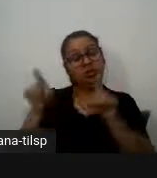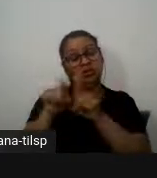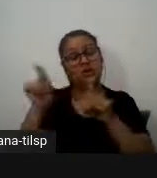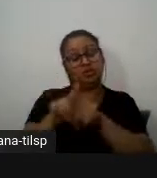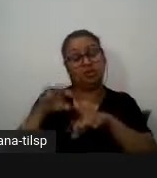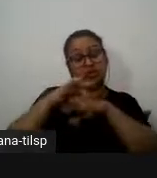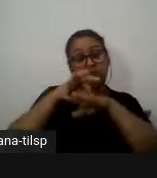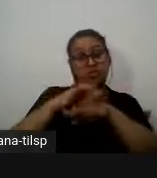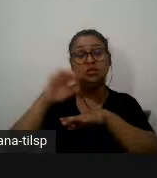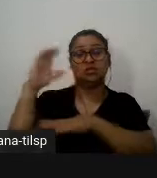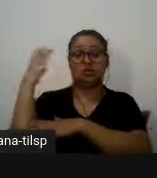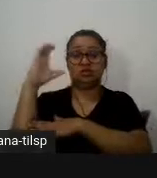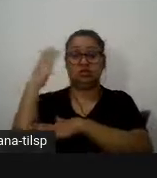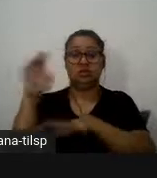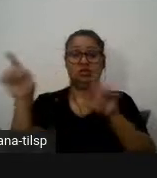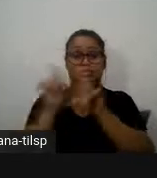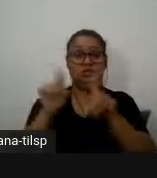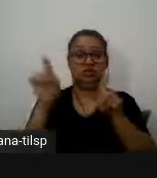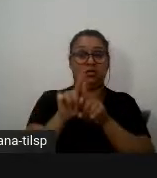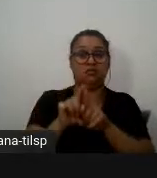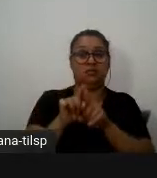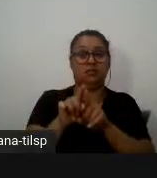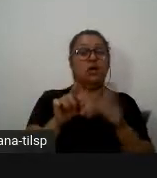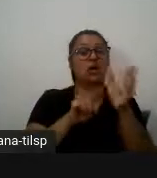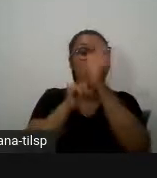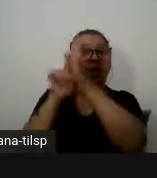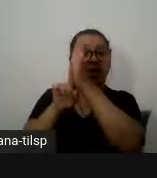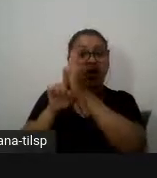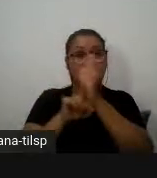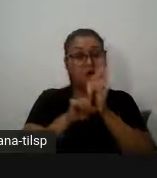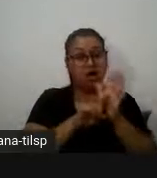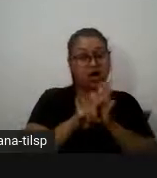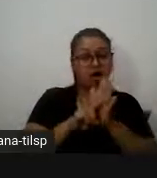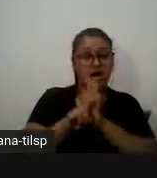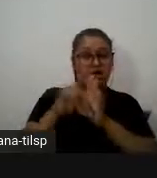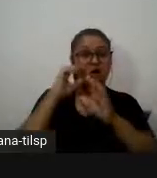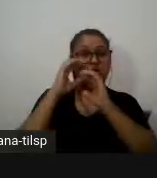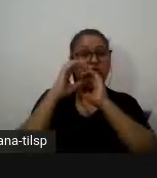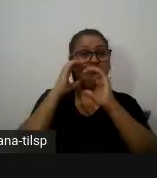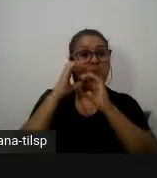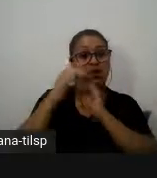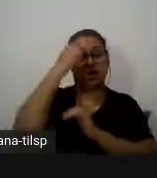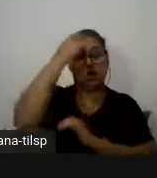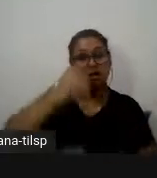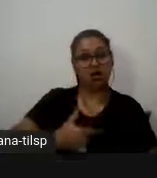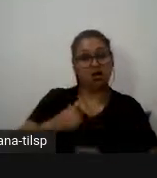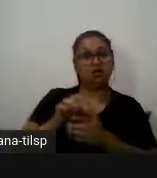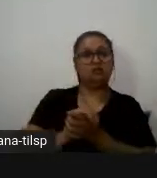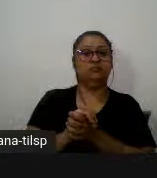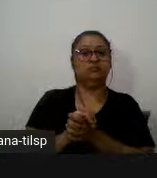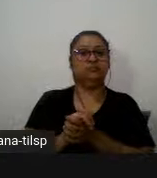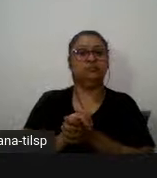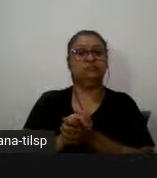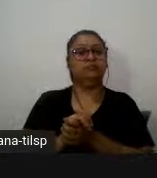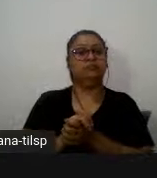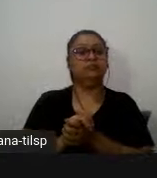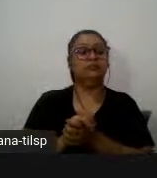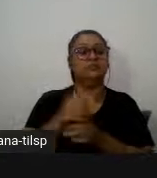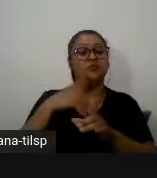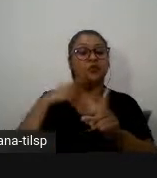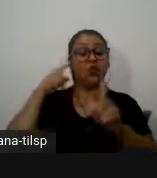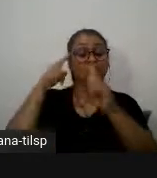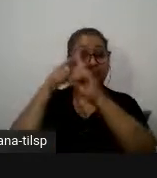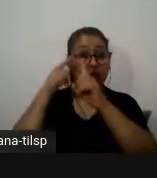e que sejam agentes num projeto de comunicação autêntico daí agora somos nós em 100 palavras o objetivo